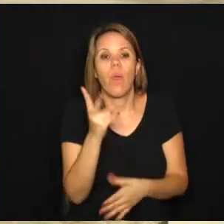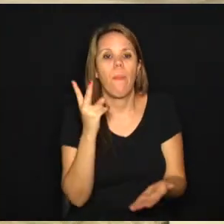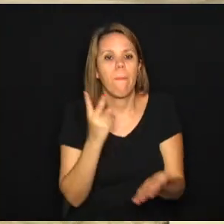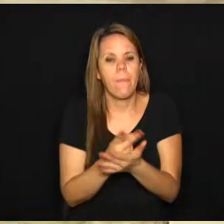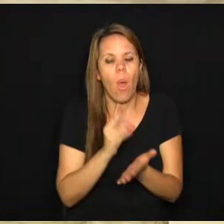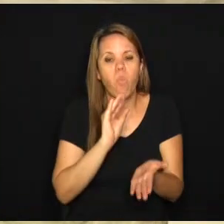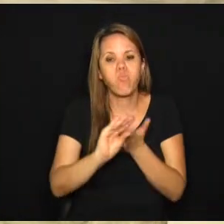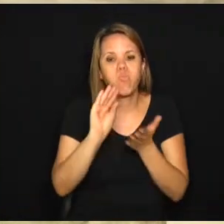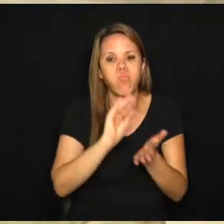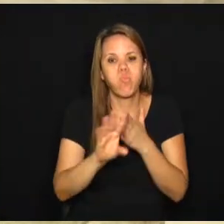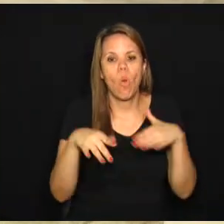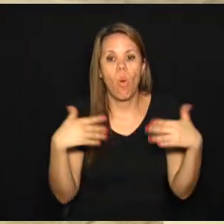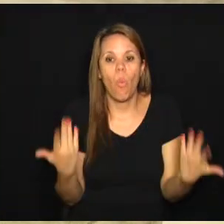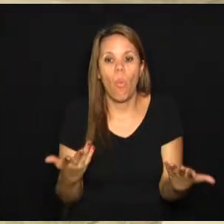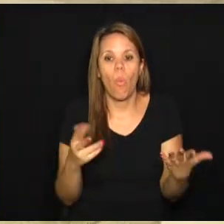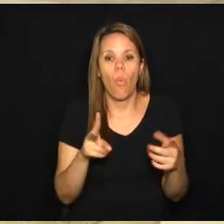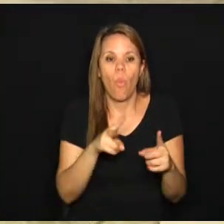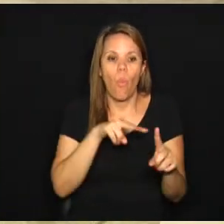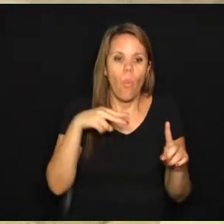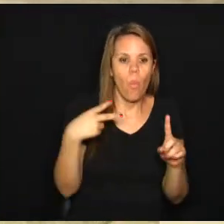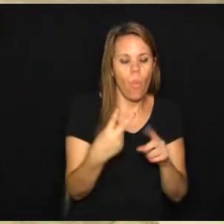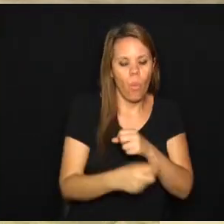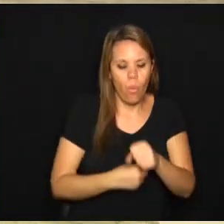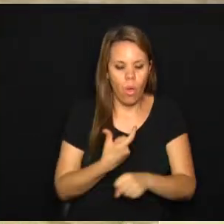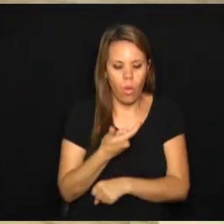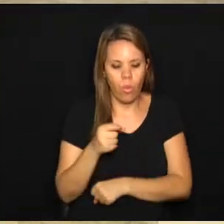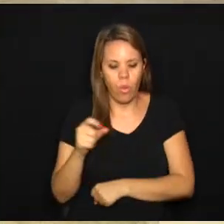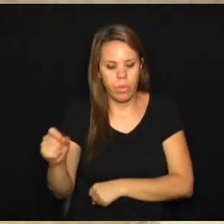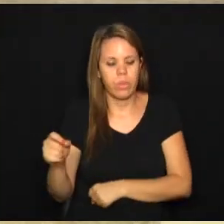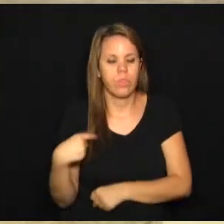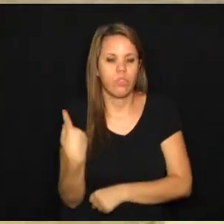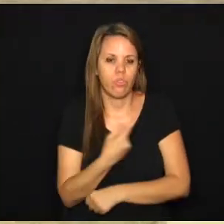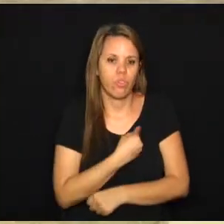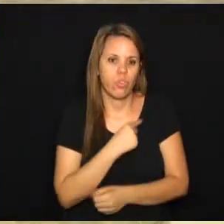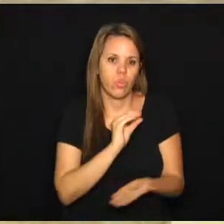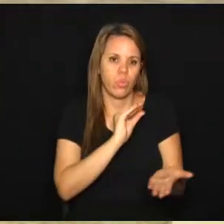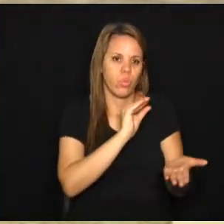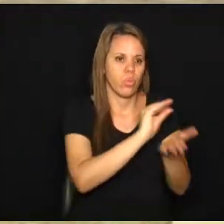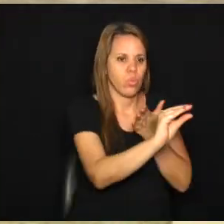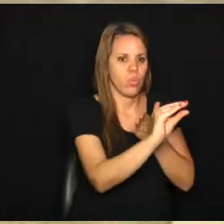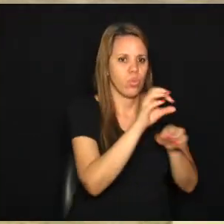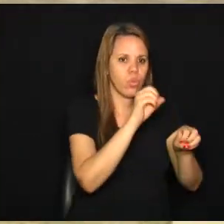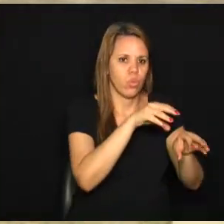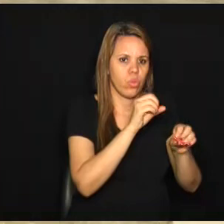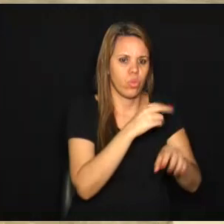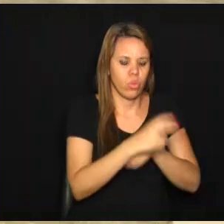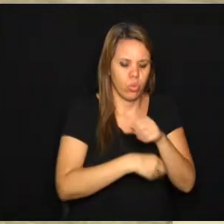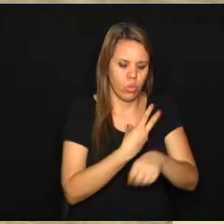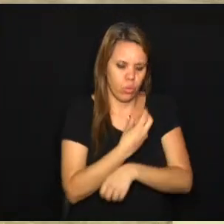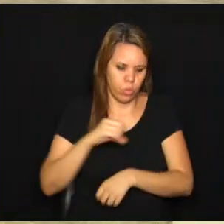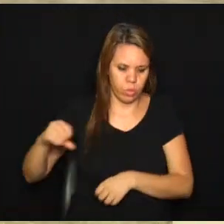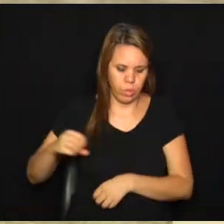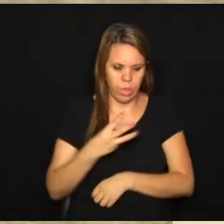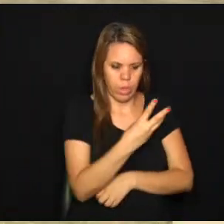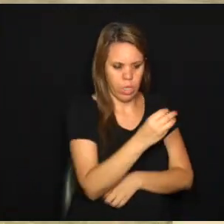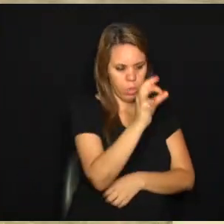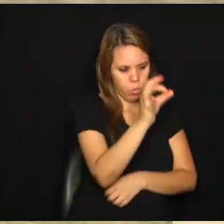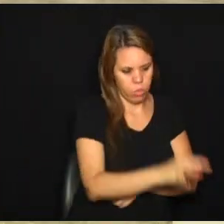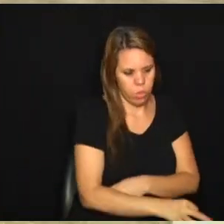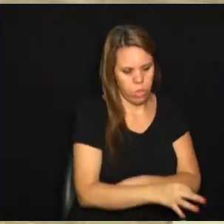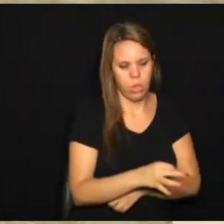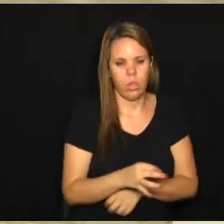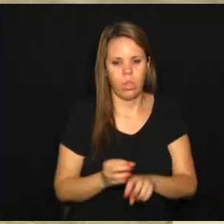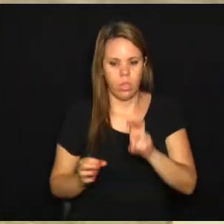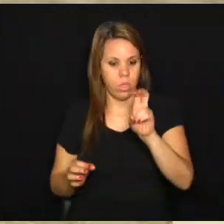mesmos investimentos? O que está previsto para esse ano? Nós aplicamos na educação, no ano de 2019, 30%, ou seja,